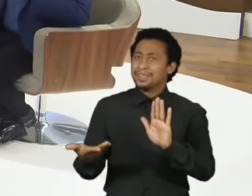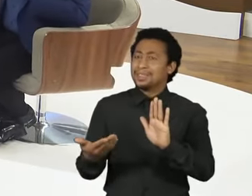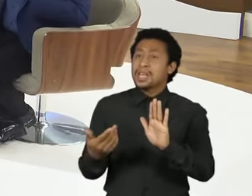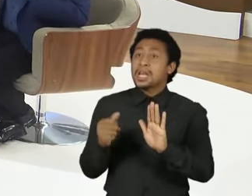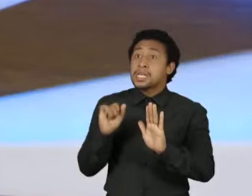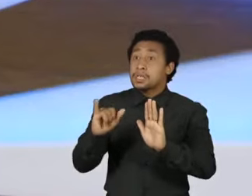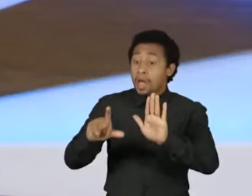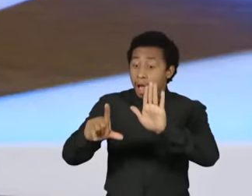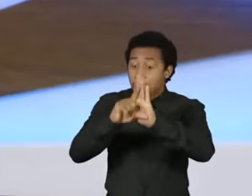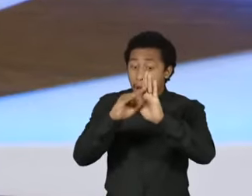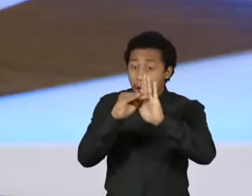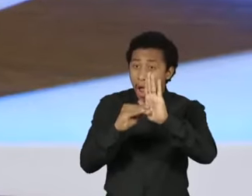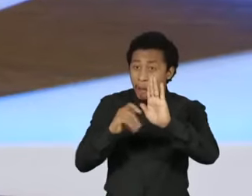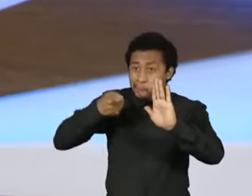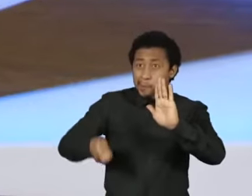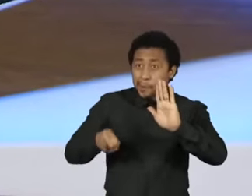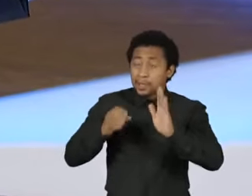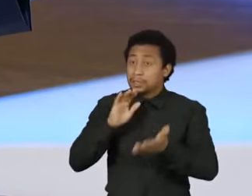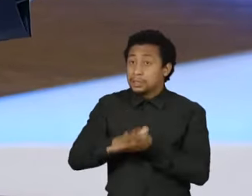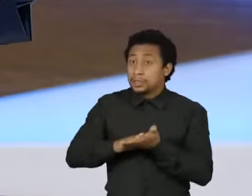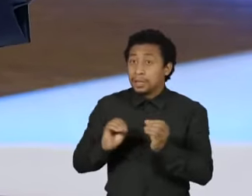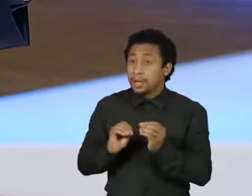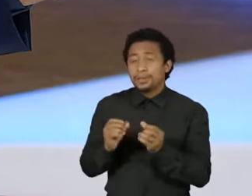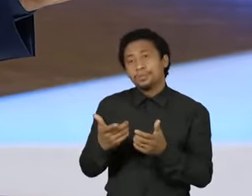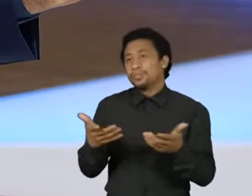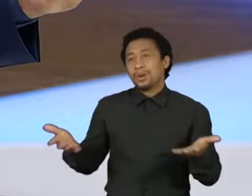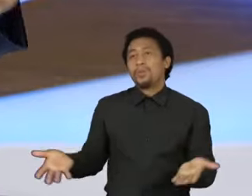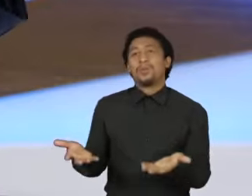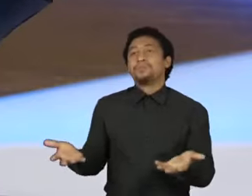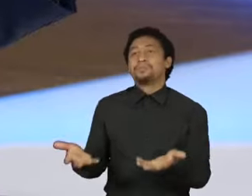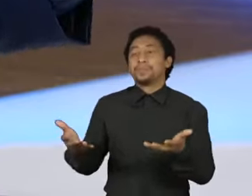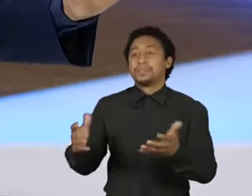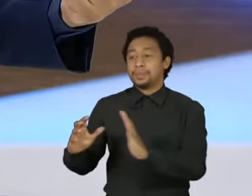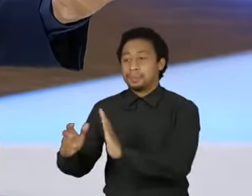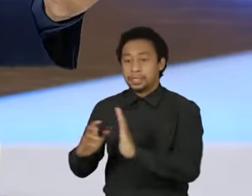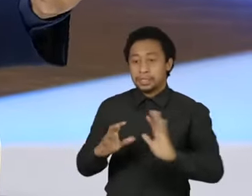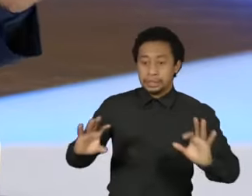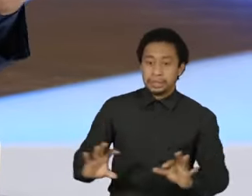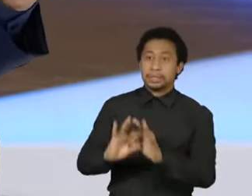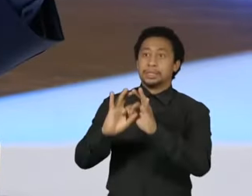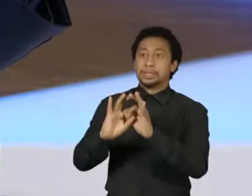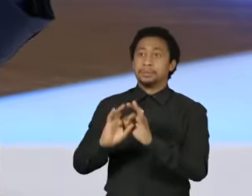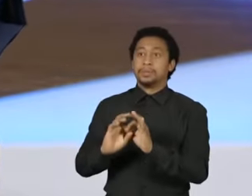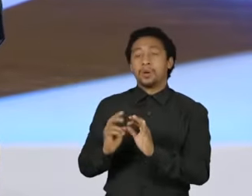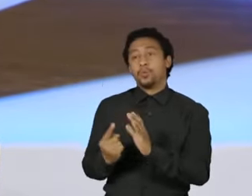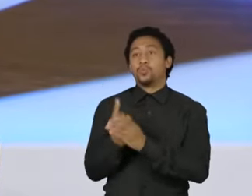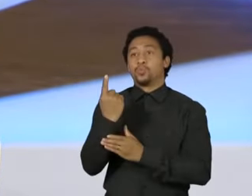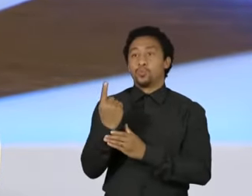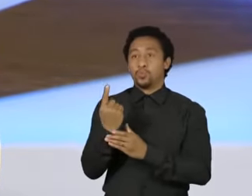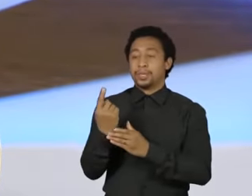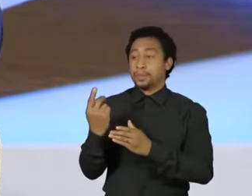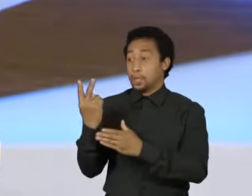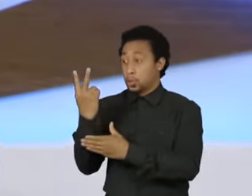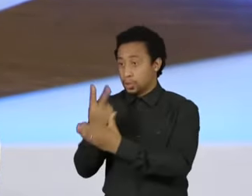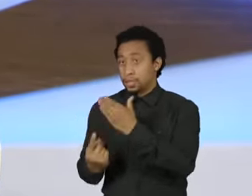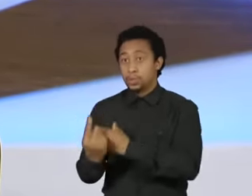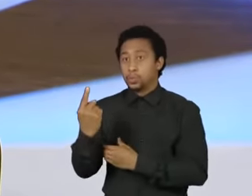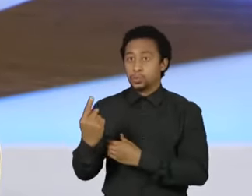Se não tivesse a legislação, Vera, não teria o estímulo para que isso acontecesse. Não teria o estímulo para essa direção. Então, nós vamos ter